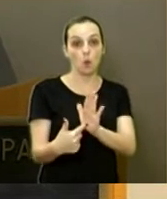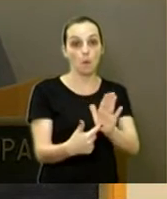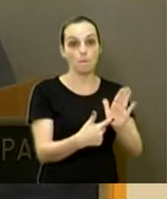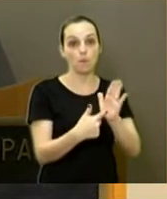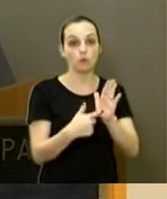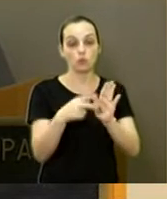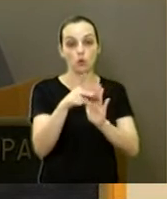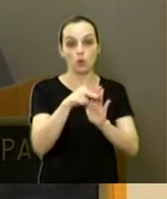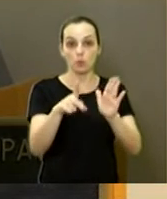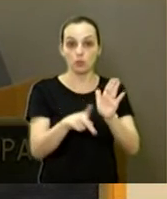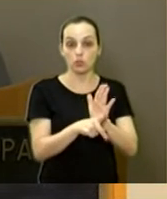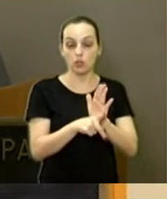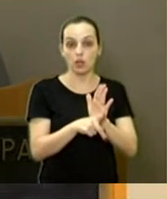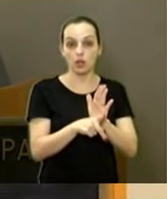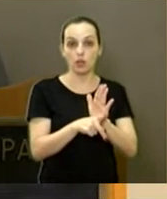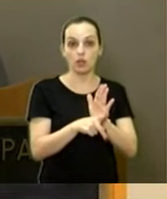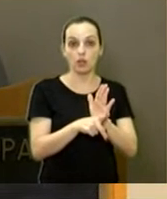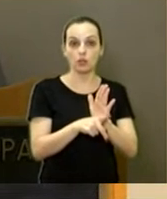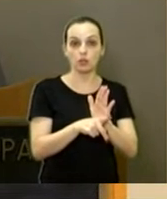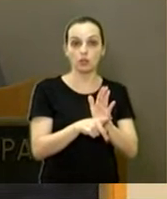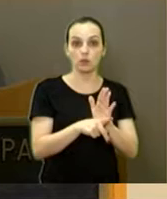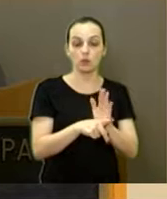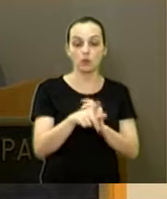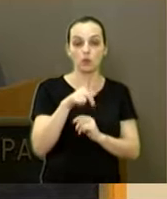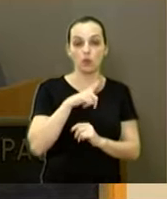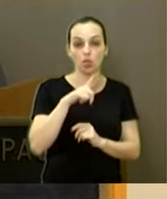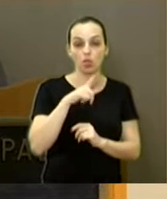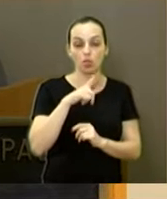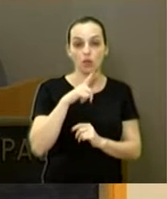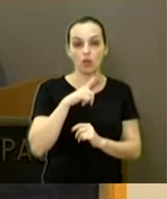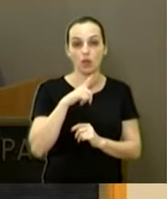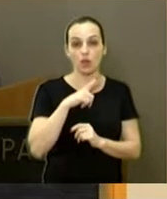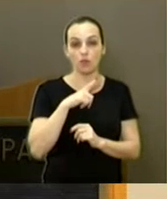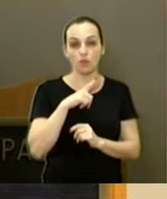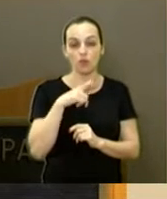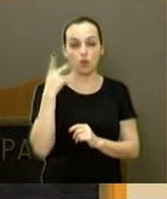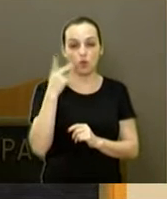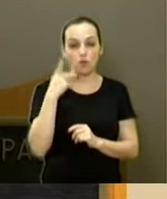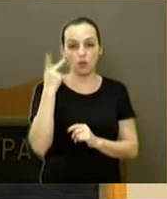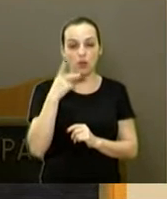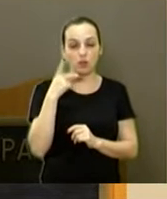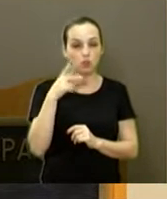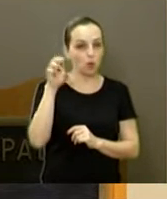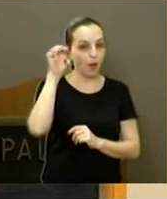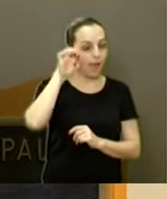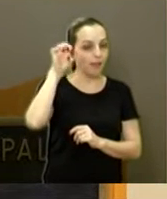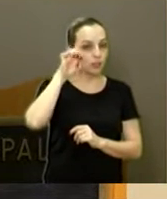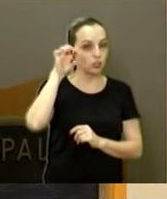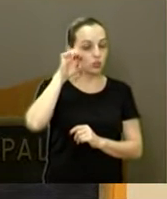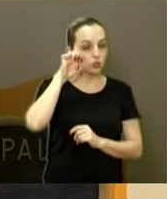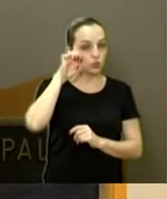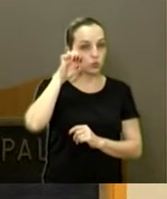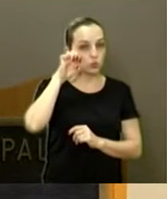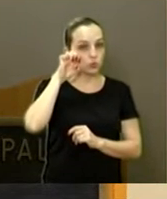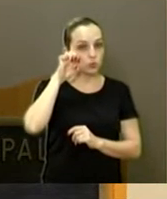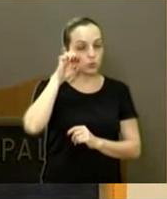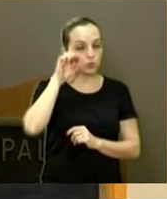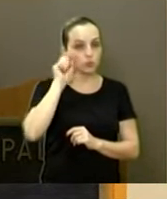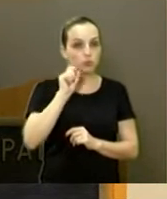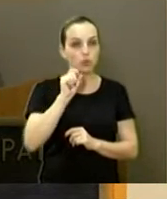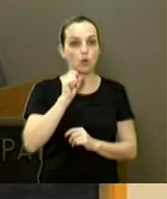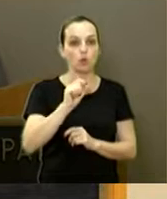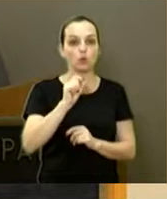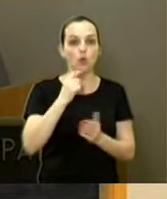projeto, teve aqui sim o vereador Edio Lopes, fez uma